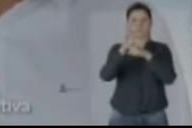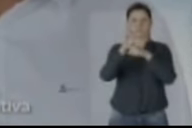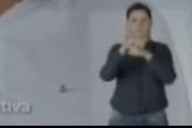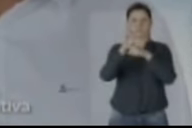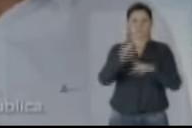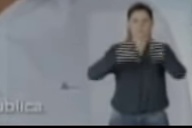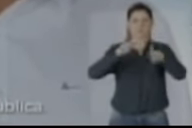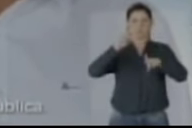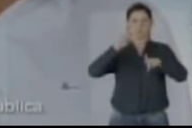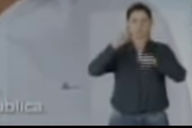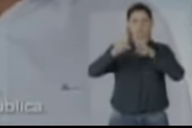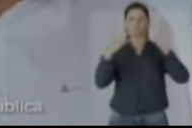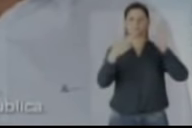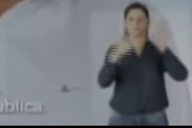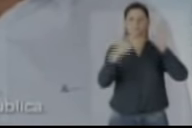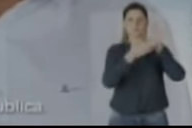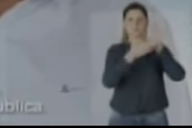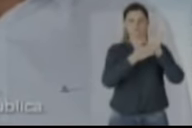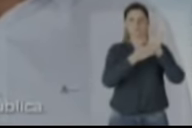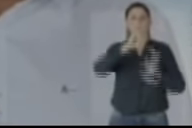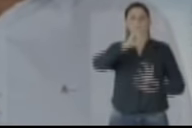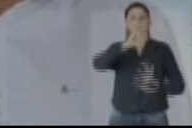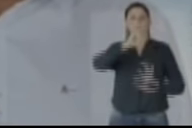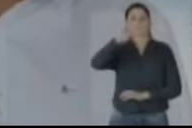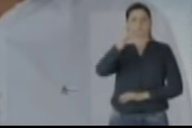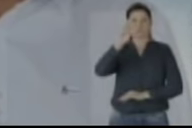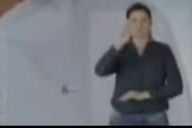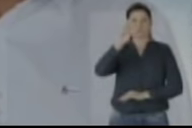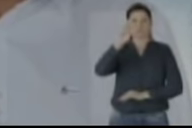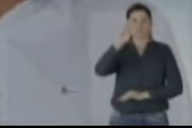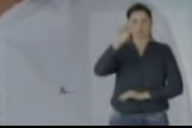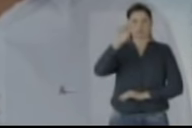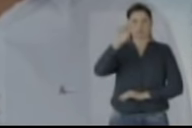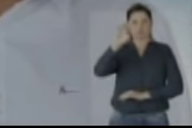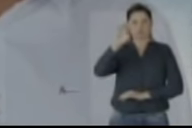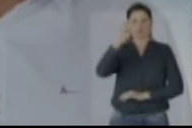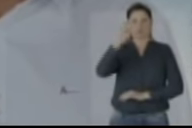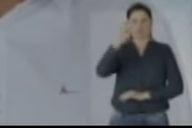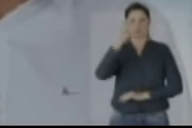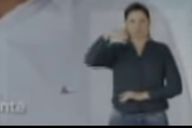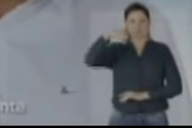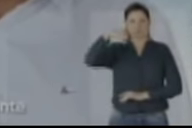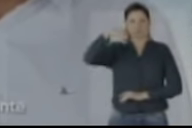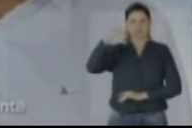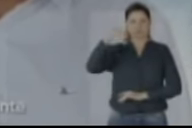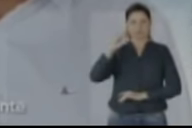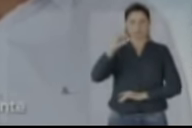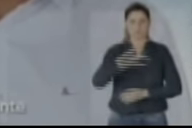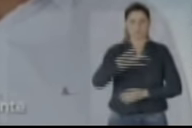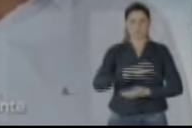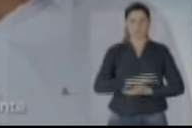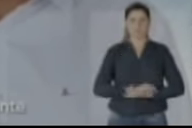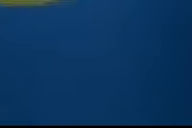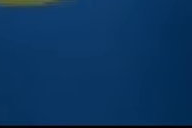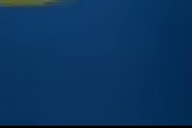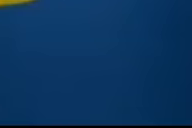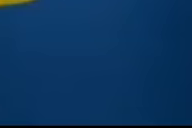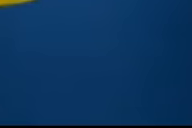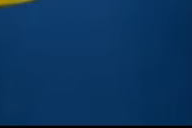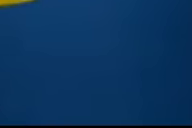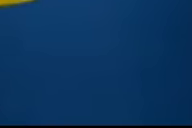preventiva e investimento na segurança pública. Coronel Jorge Luiz, 5590. Cuidar e proteger a nossa gente.